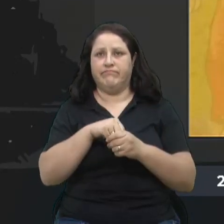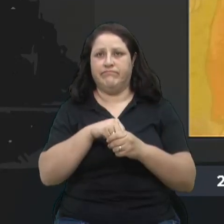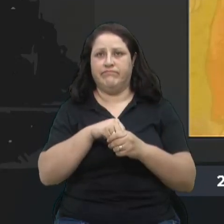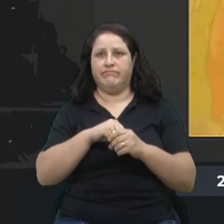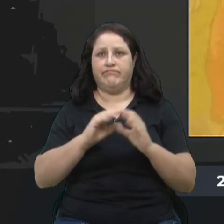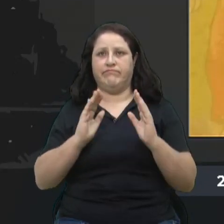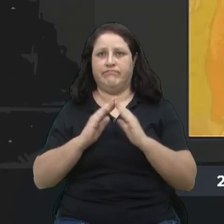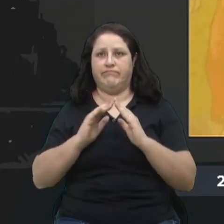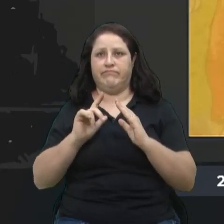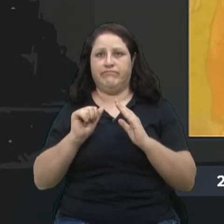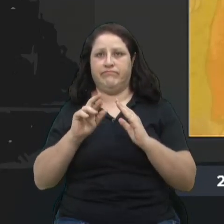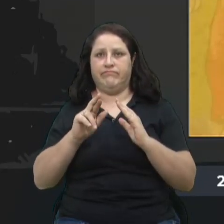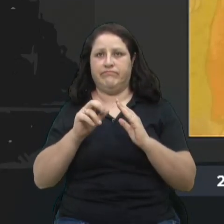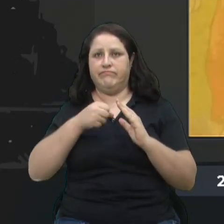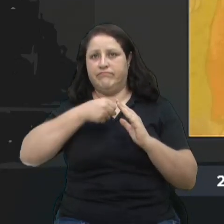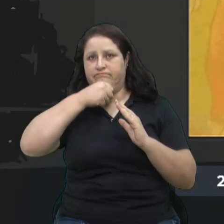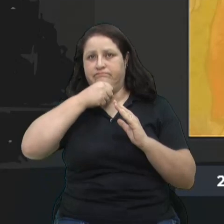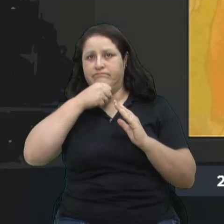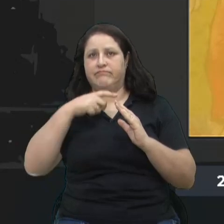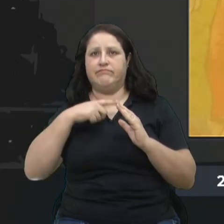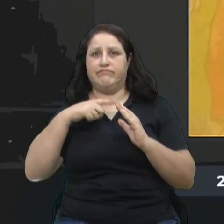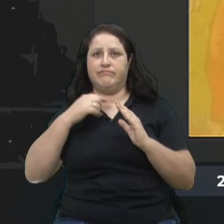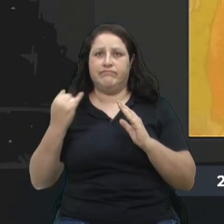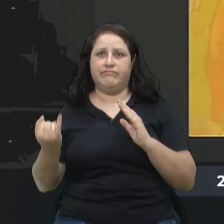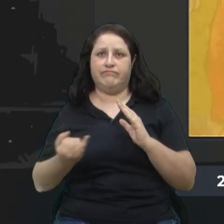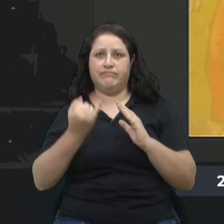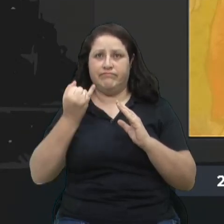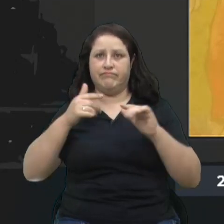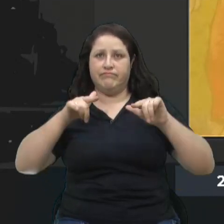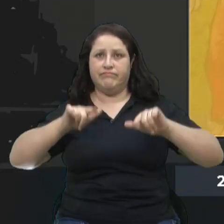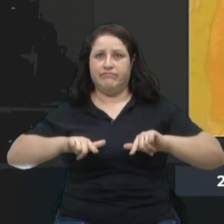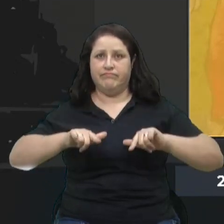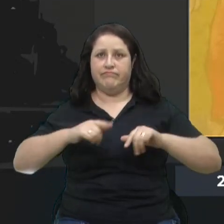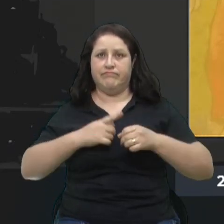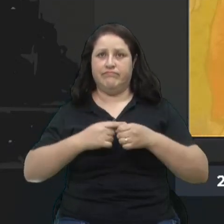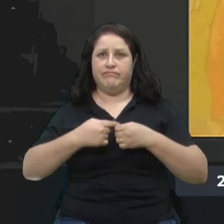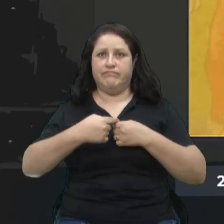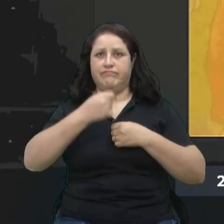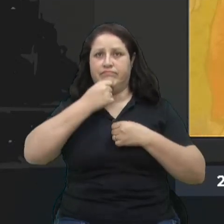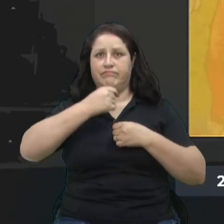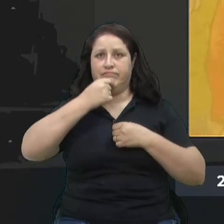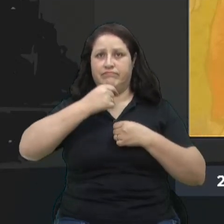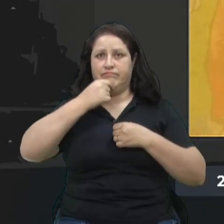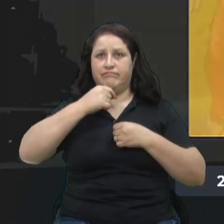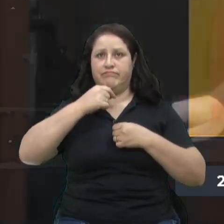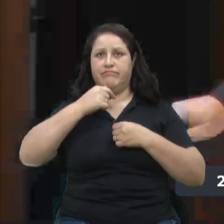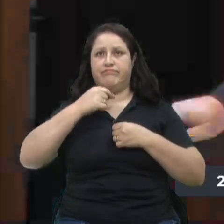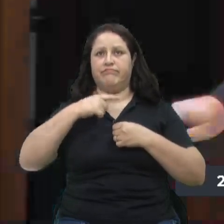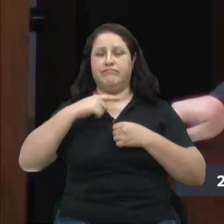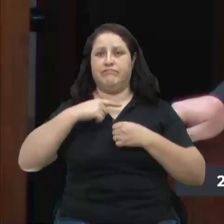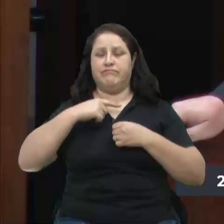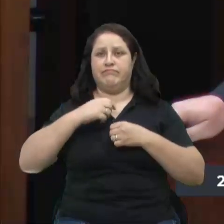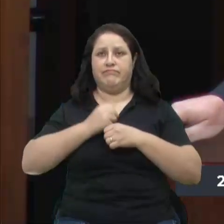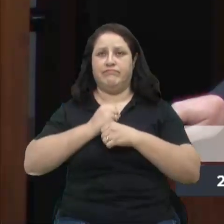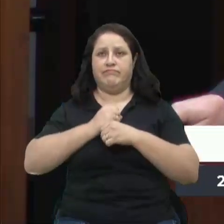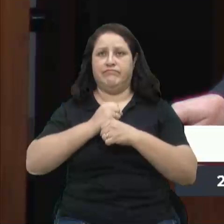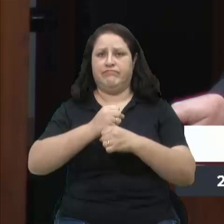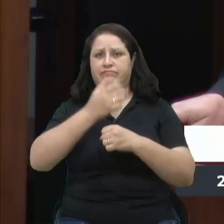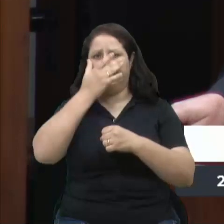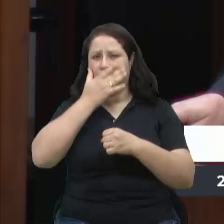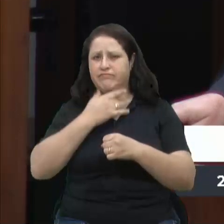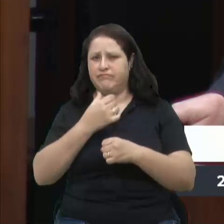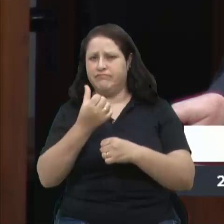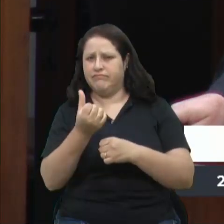da Velhice, e a importância que tem o Lar da Velhice para a cidade de Caxias do Sul, nesses seus, se eu não me engano,